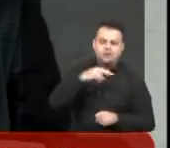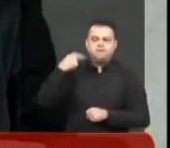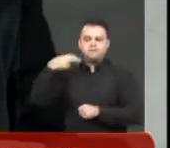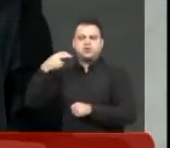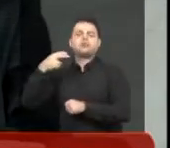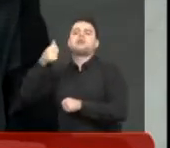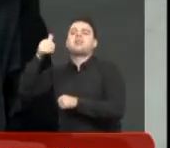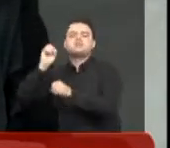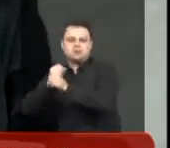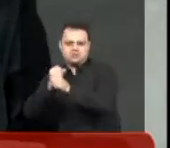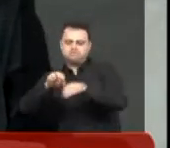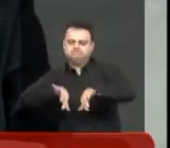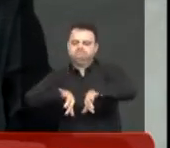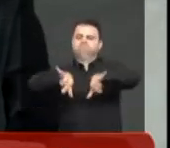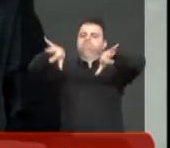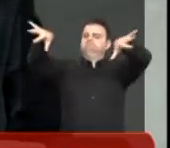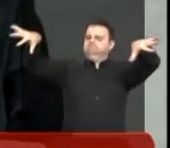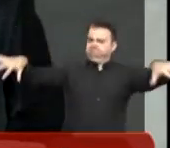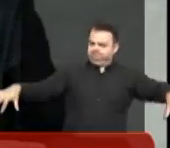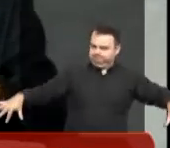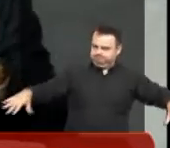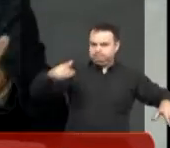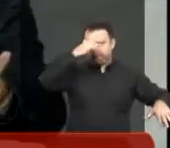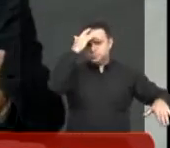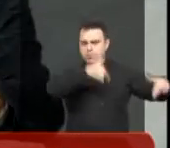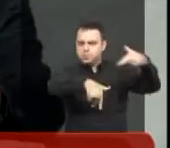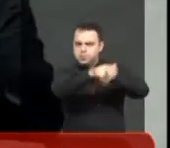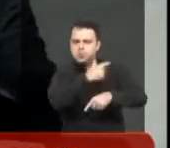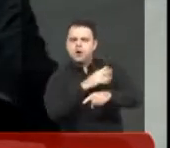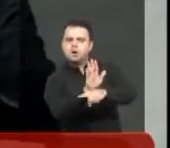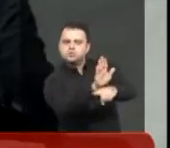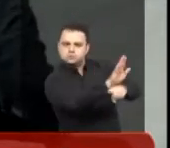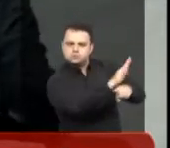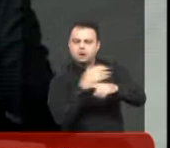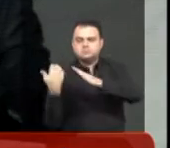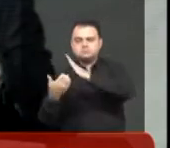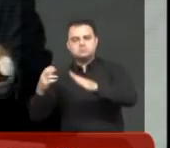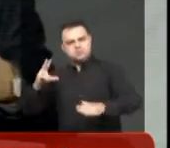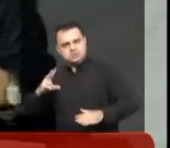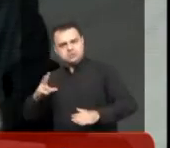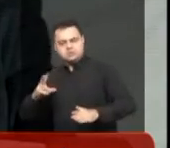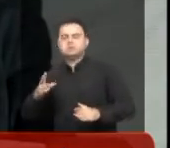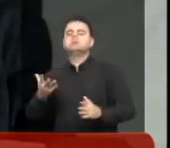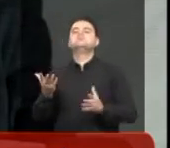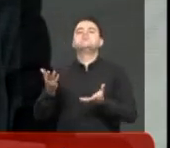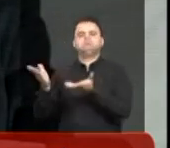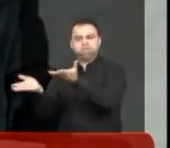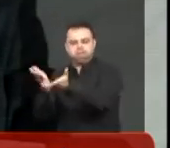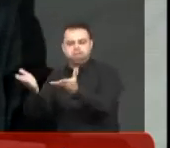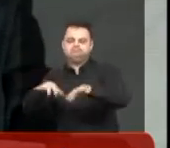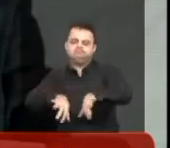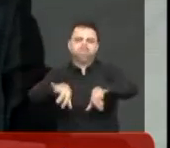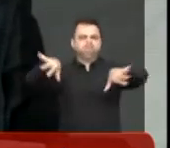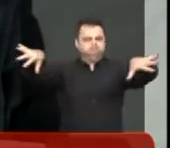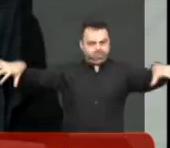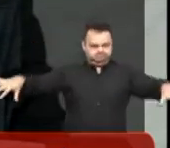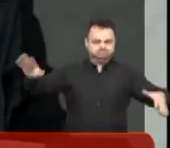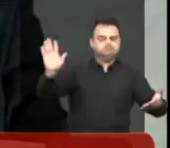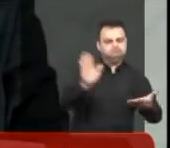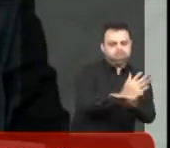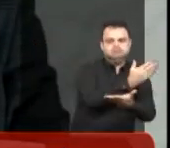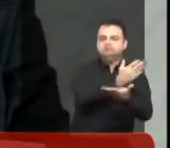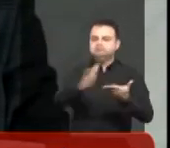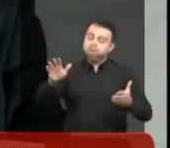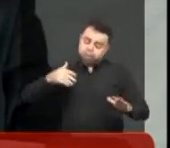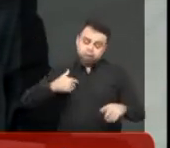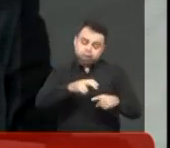sempre soube separar o público do privado. O interesse coletivo está acima de tudo e a gente tem que tratar com muita responsabilidade. Por